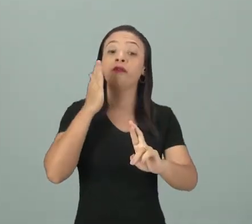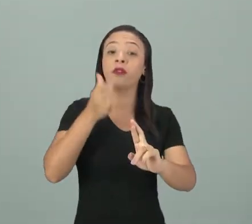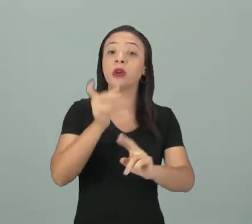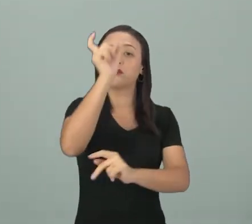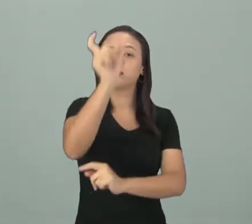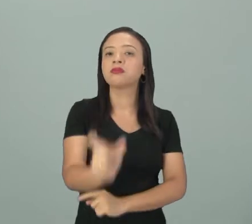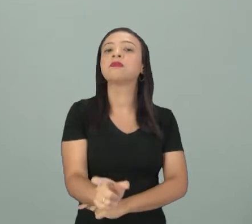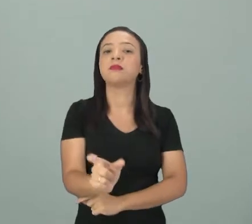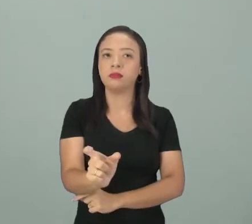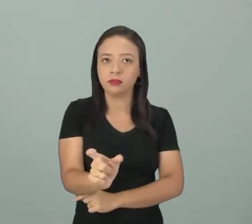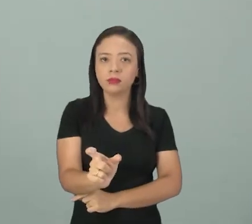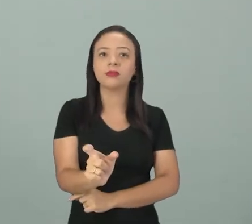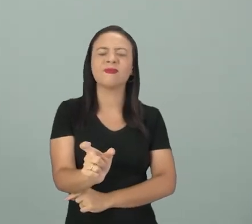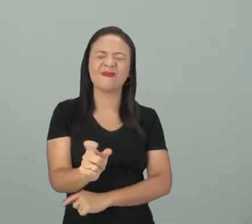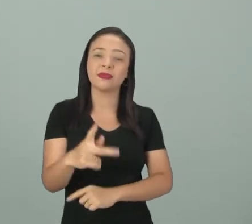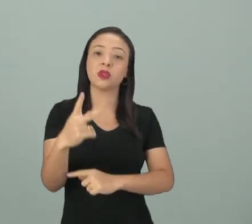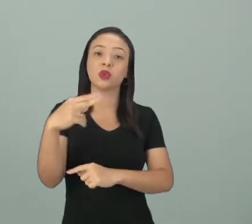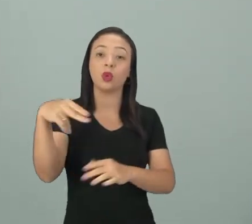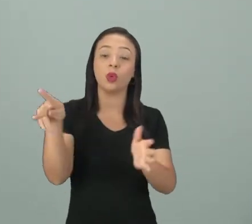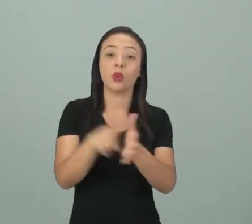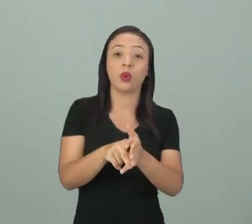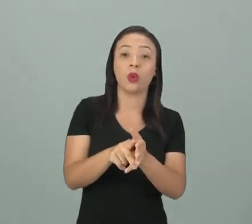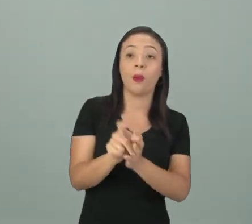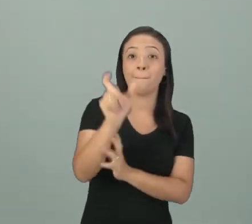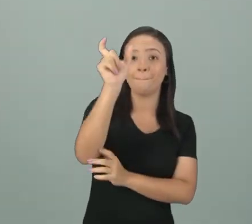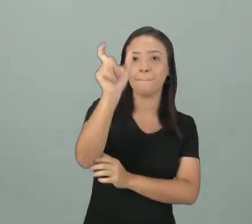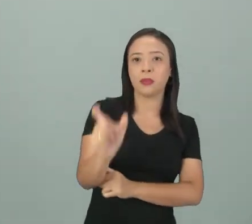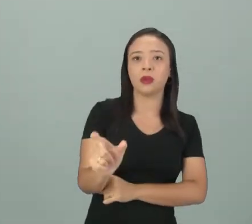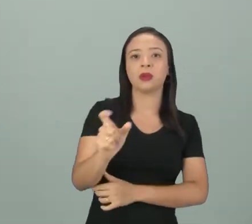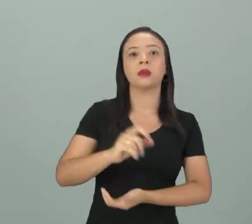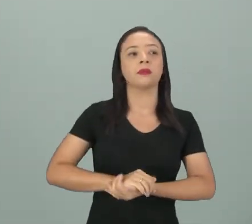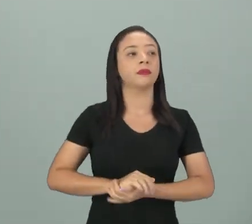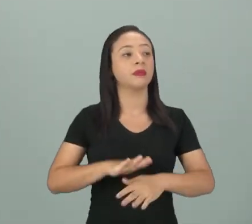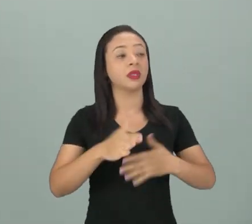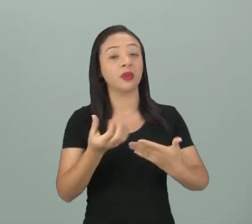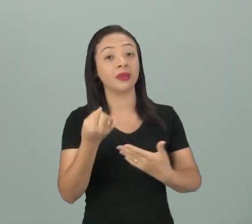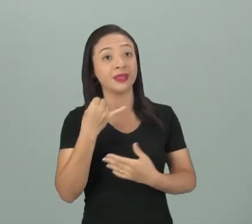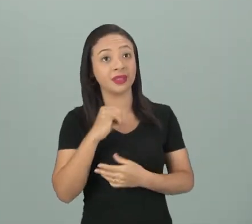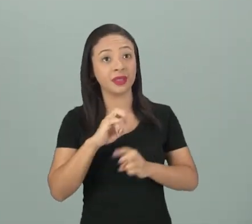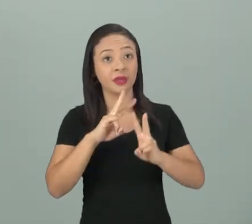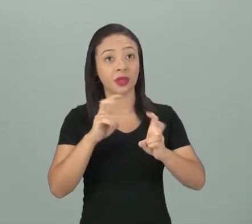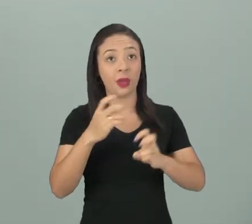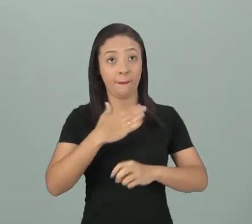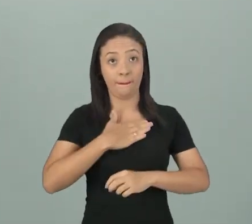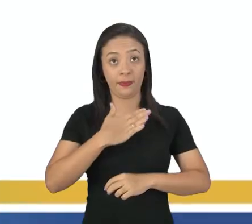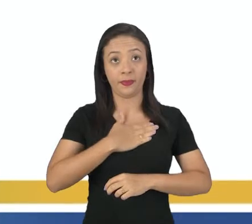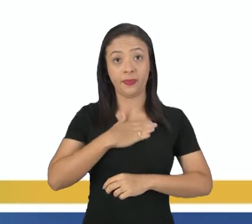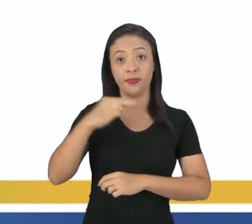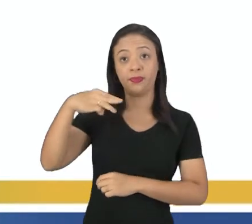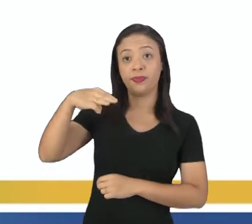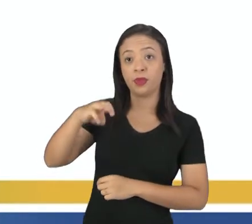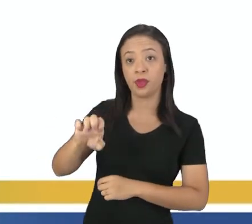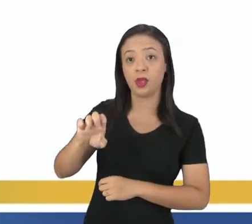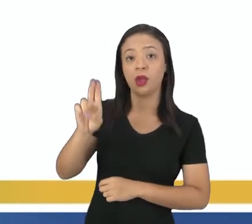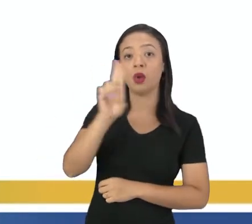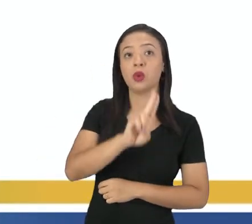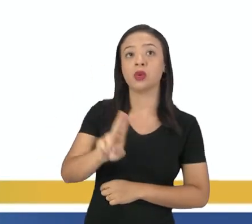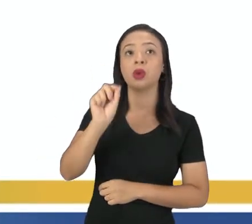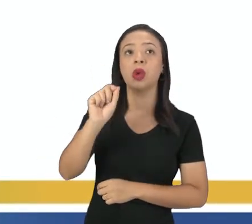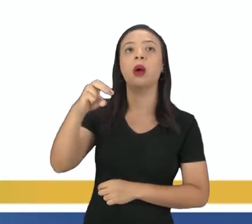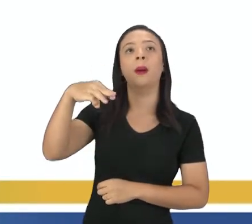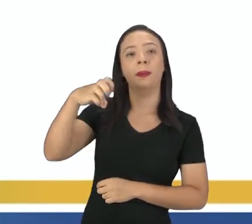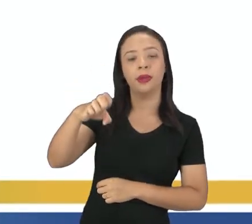pessoa, né, ao pronome pessoal. Então, assim, se eu estou falando de mim, a mim, eu uso me,